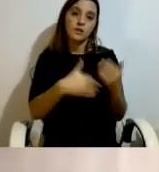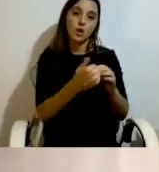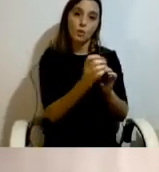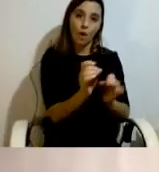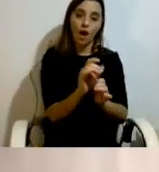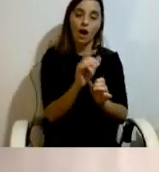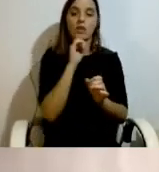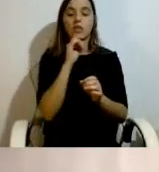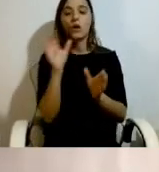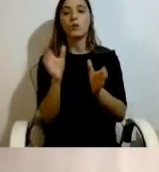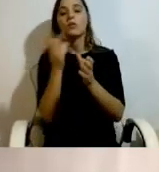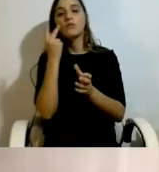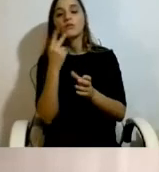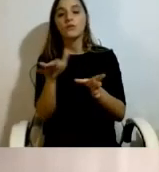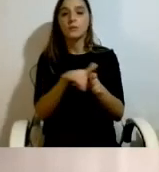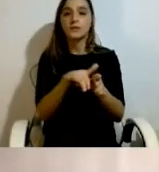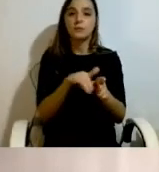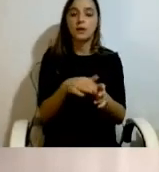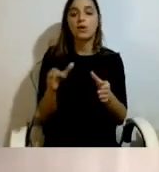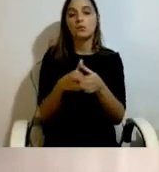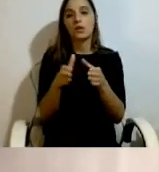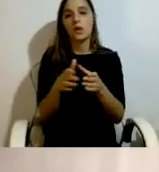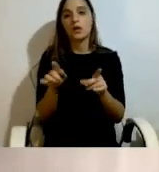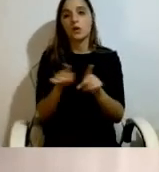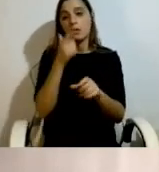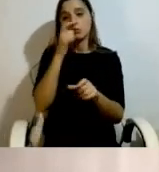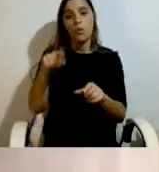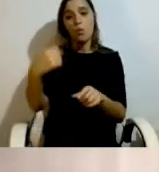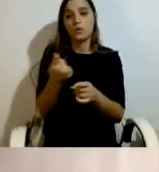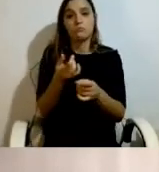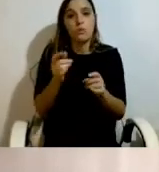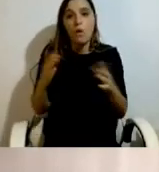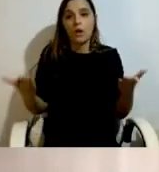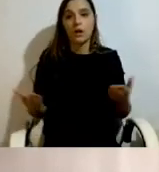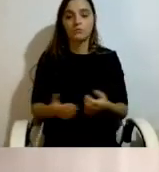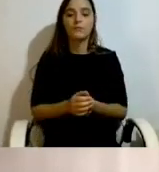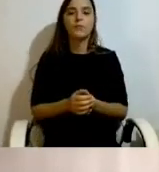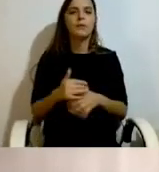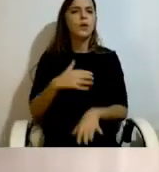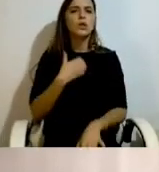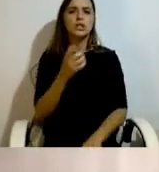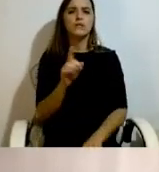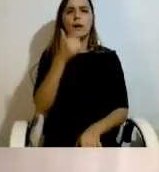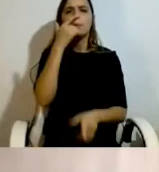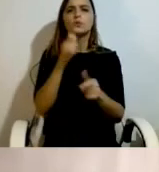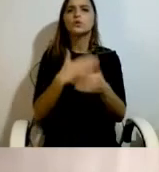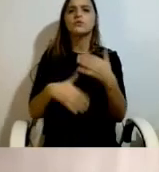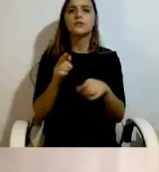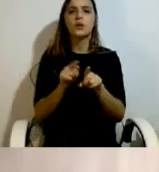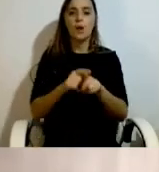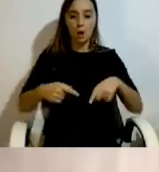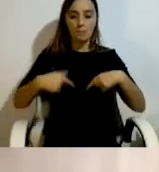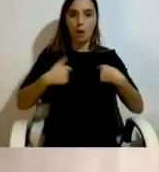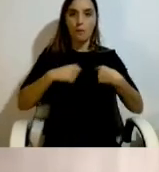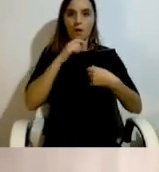comunidade e participar nas suas comunidades como qualquer outra pessoa. Não significa, todavia, que as pessoas com deficiência sejam autossuficientes, mas